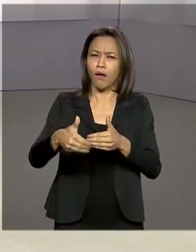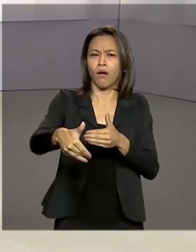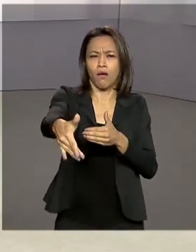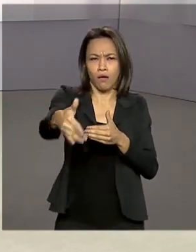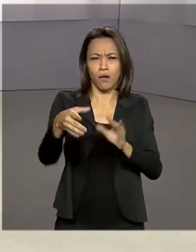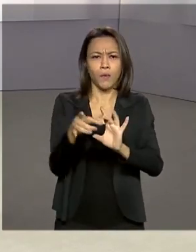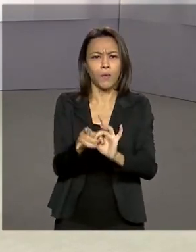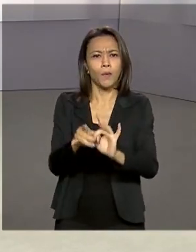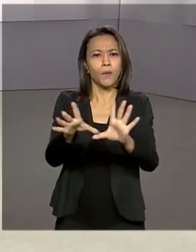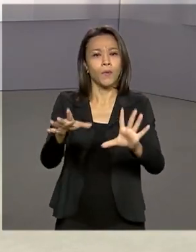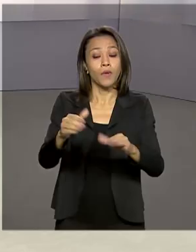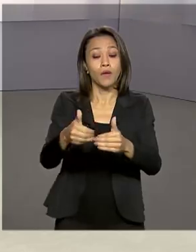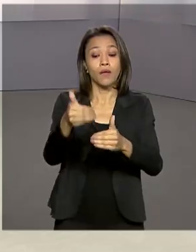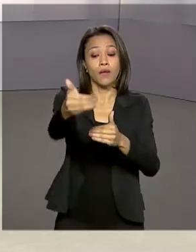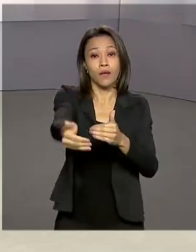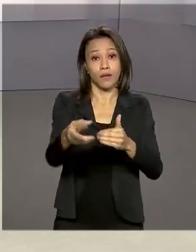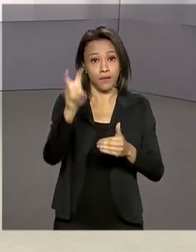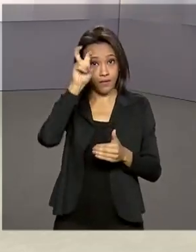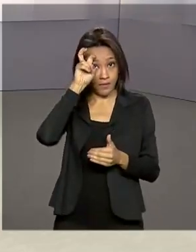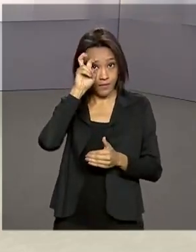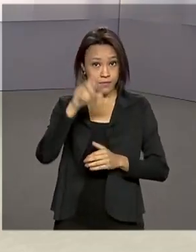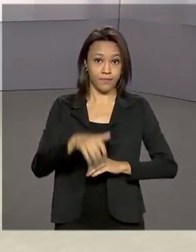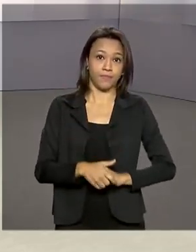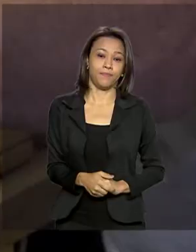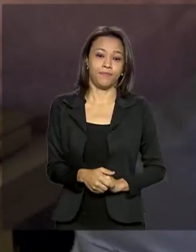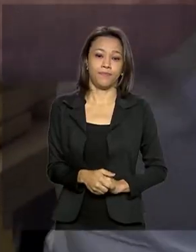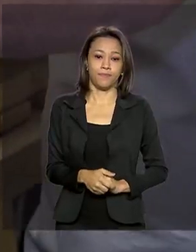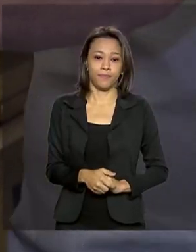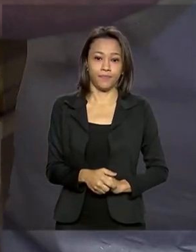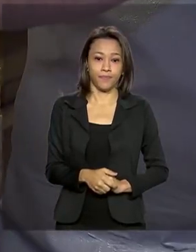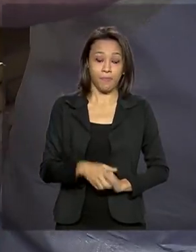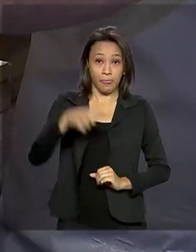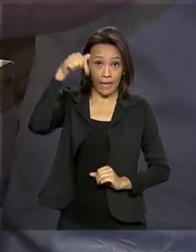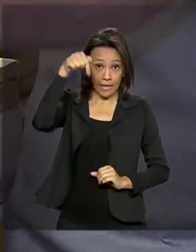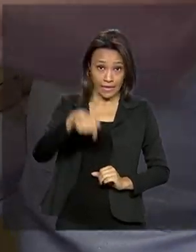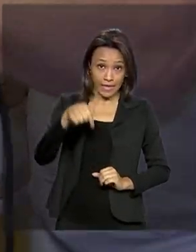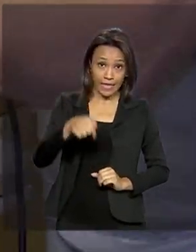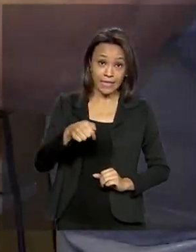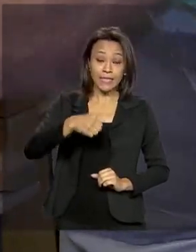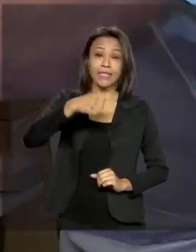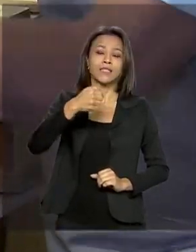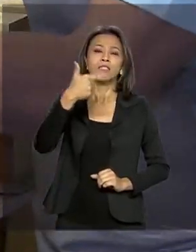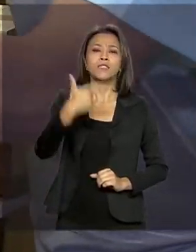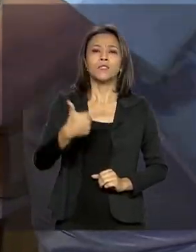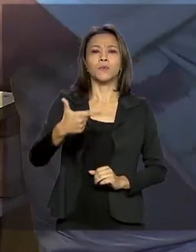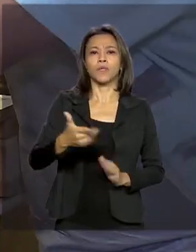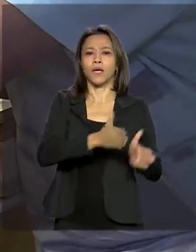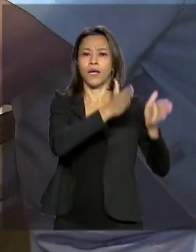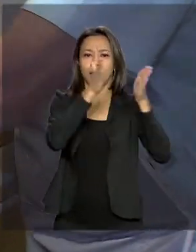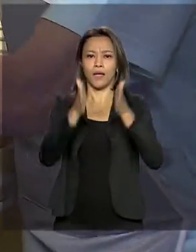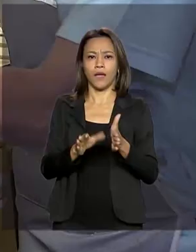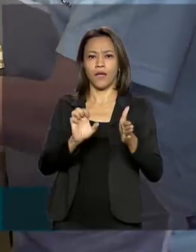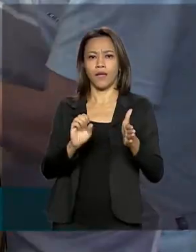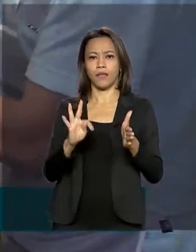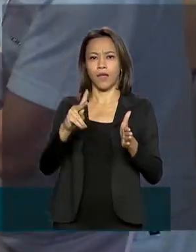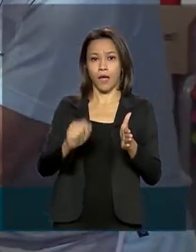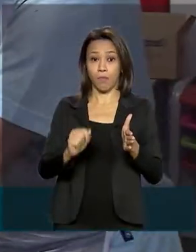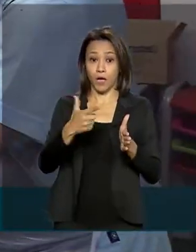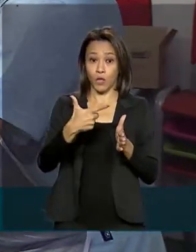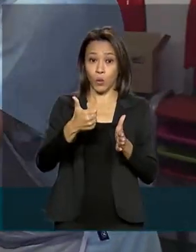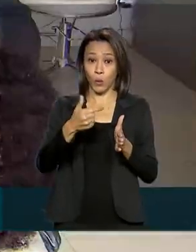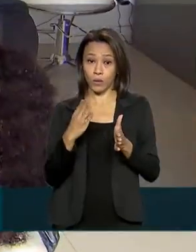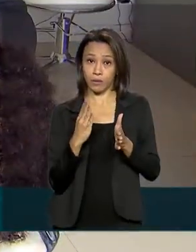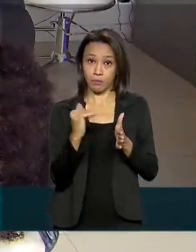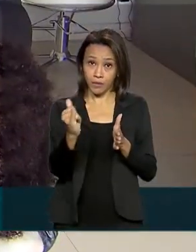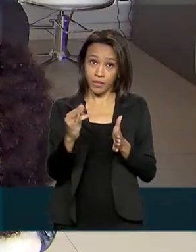os empresários a partir da próxima quinta-feira. Nesta segunda etapa do programa, serão ofertados 12 bilhões